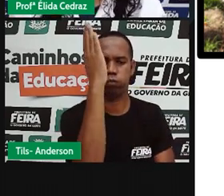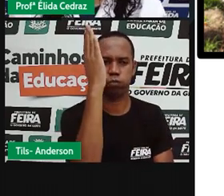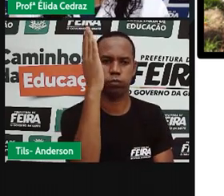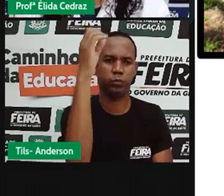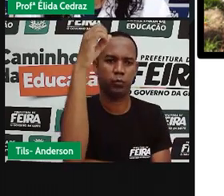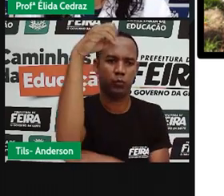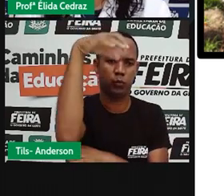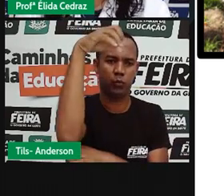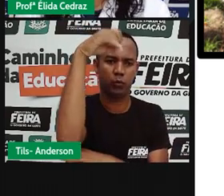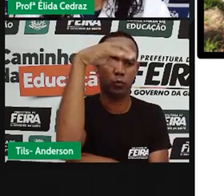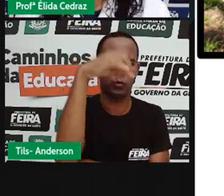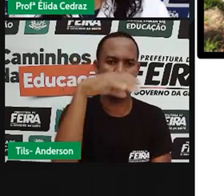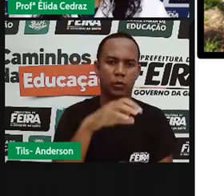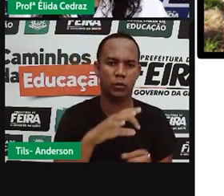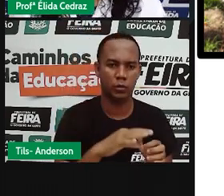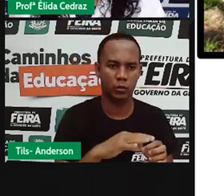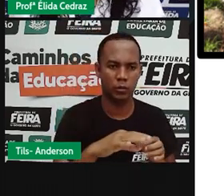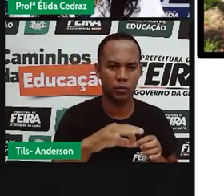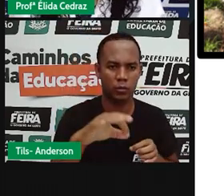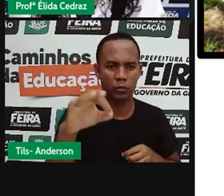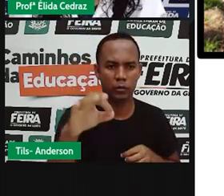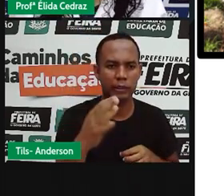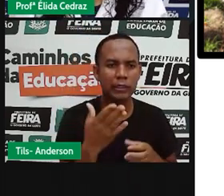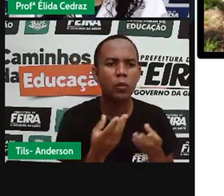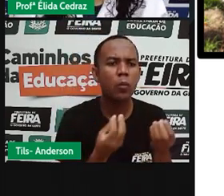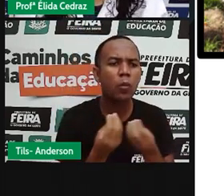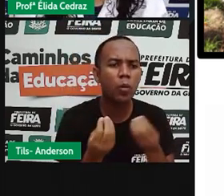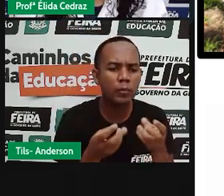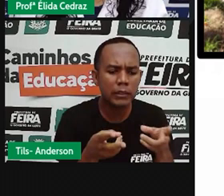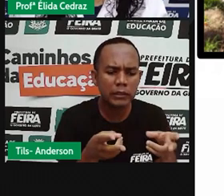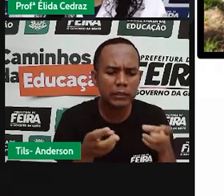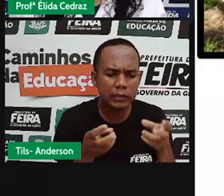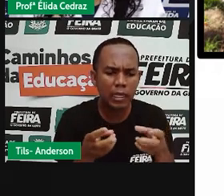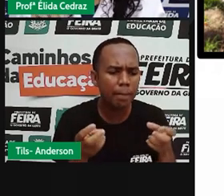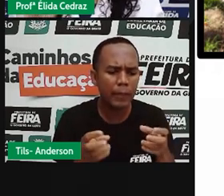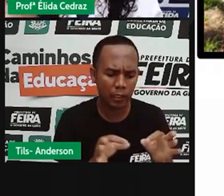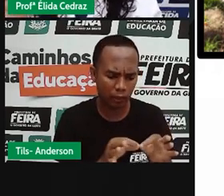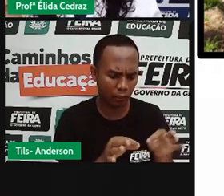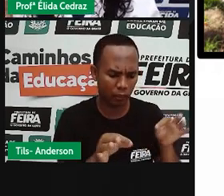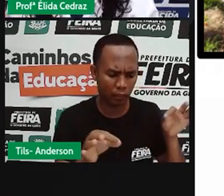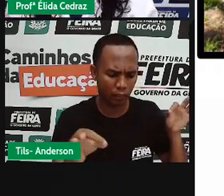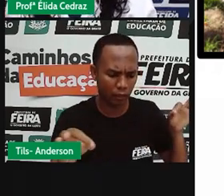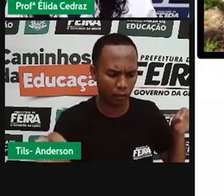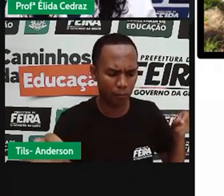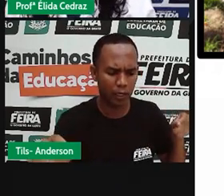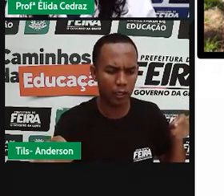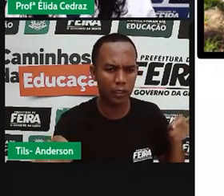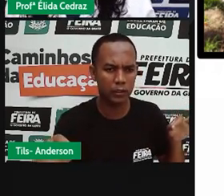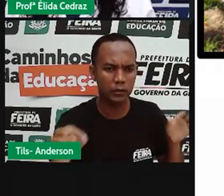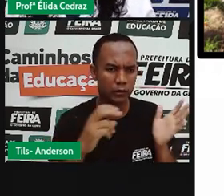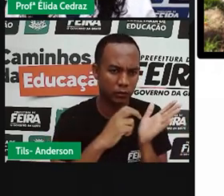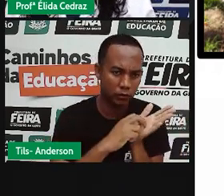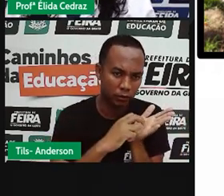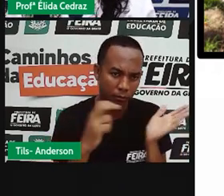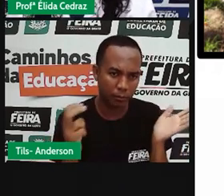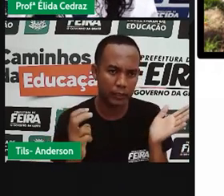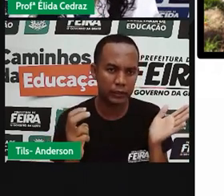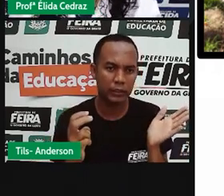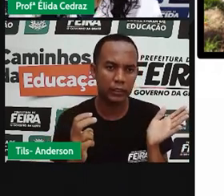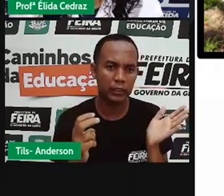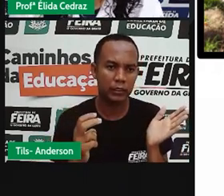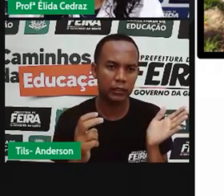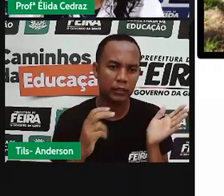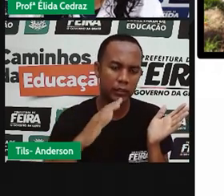estão medindo para ver o tamanho que fica no período da manhã e